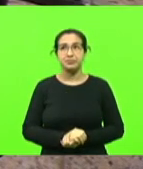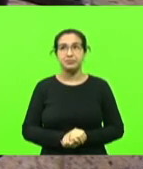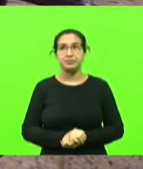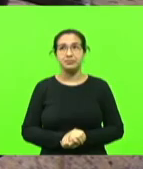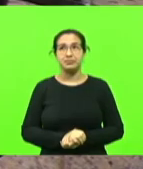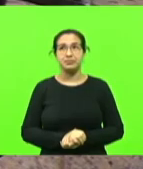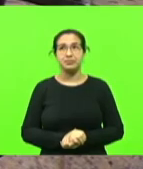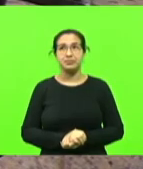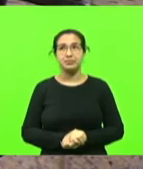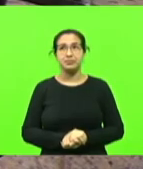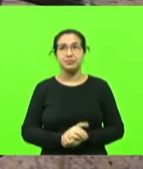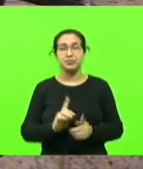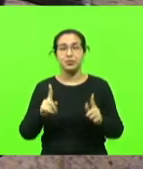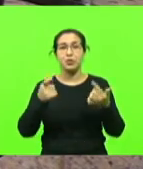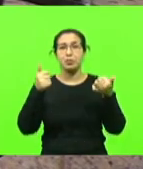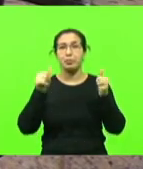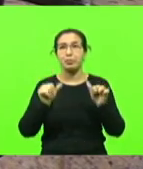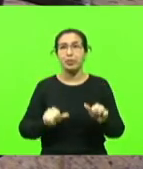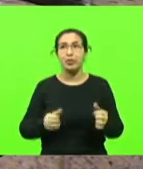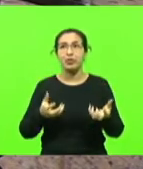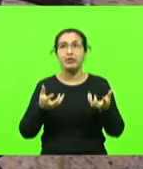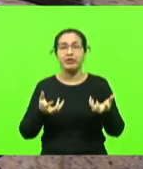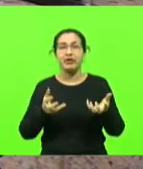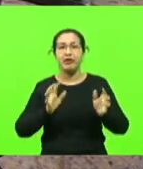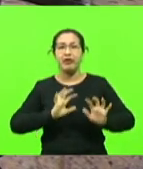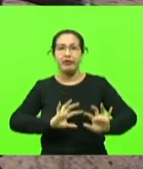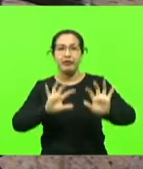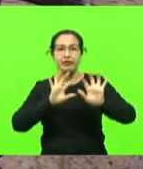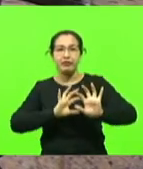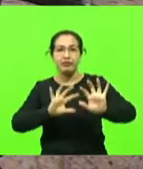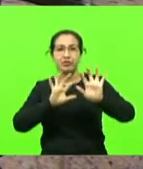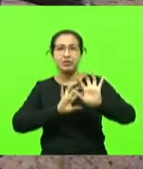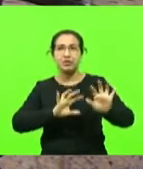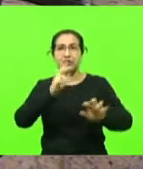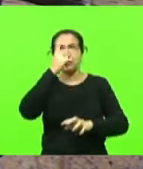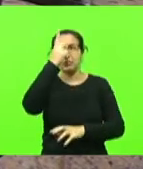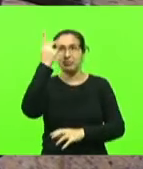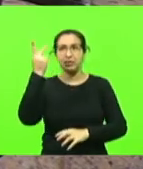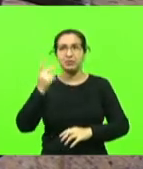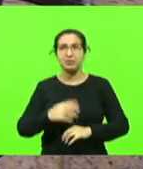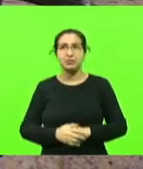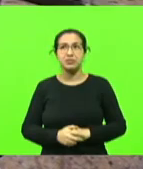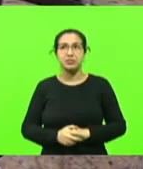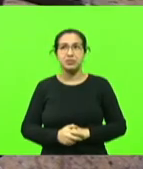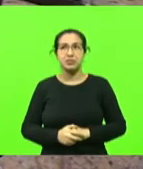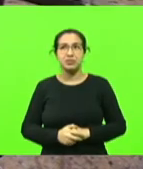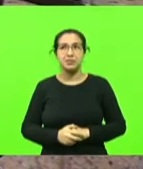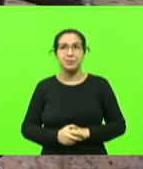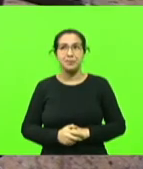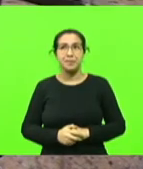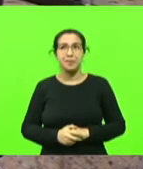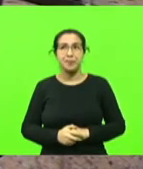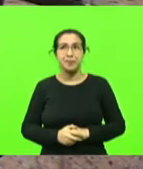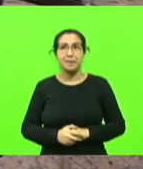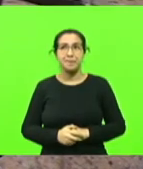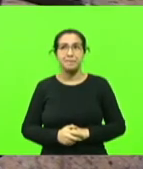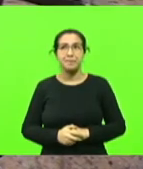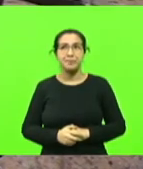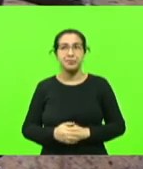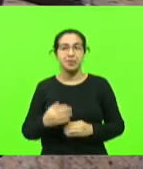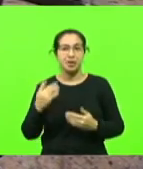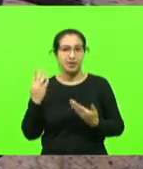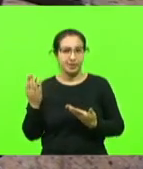e o pior, querer induzir, querer influenciar as pessoas que estão certas. O maior exemplo para mim de que isso aqui